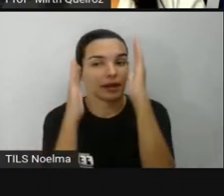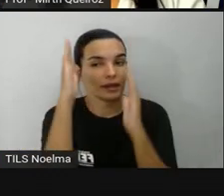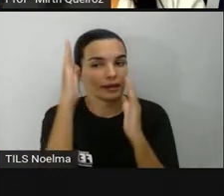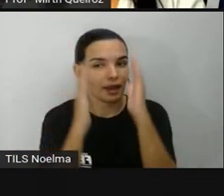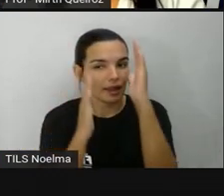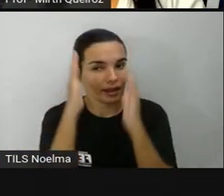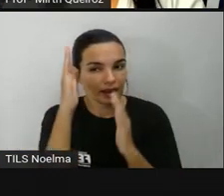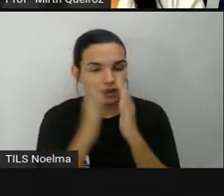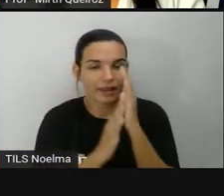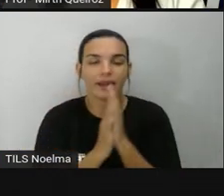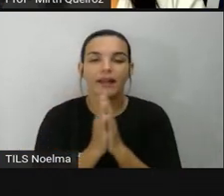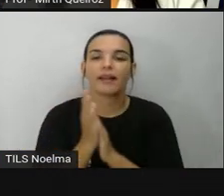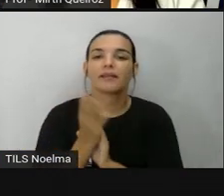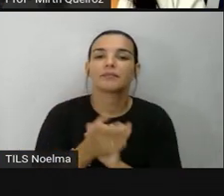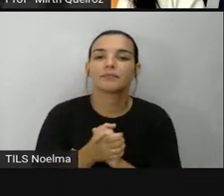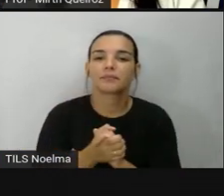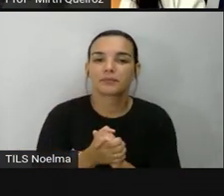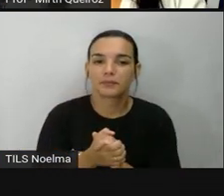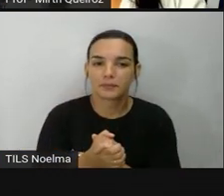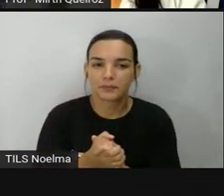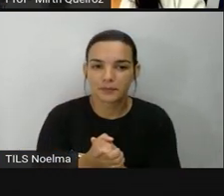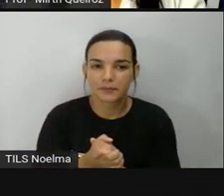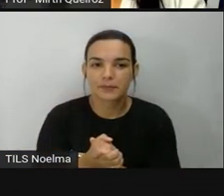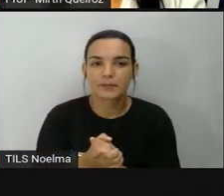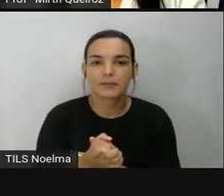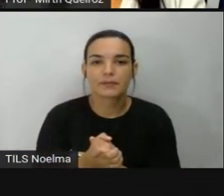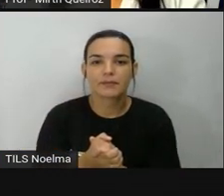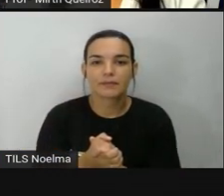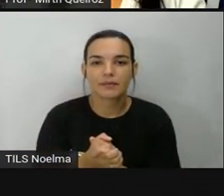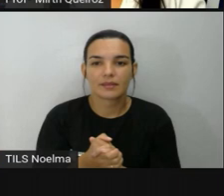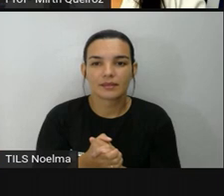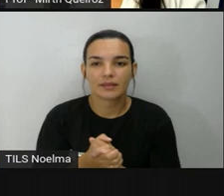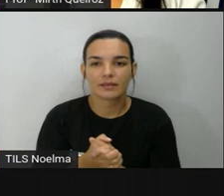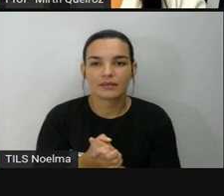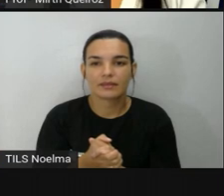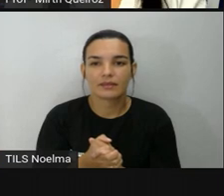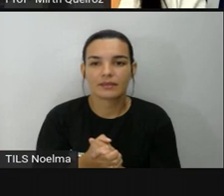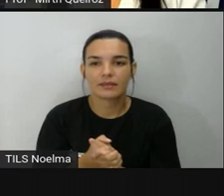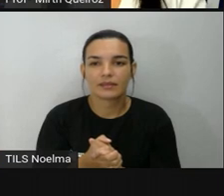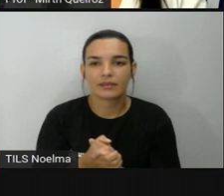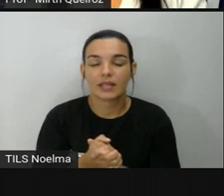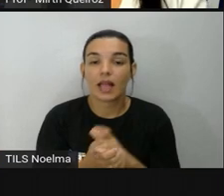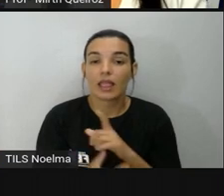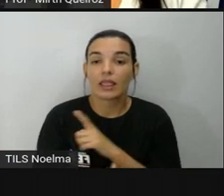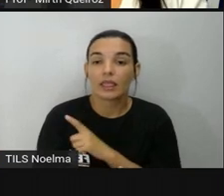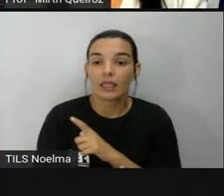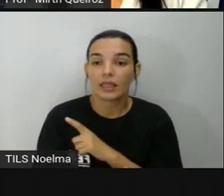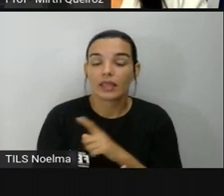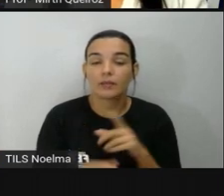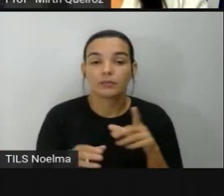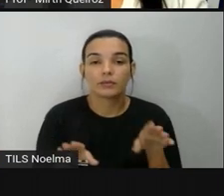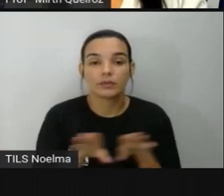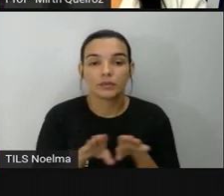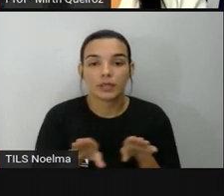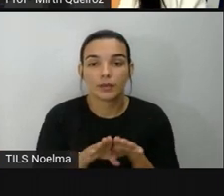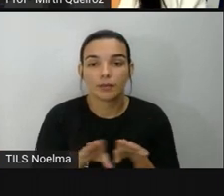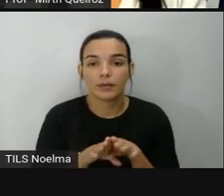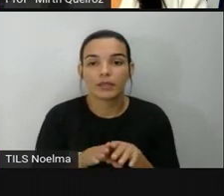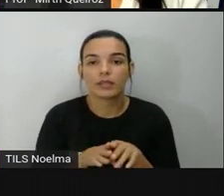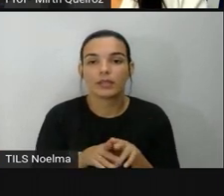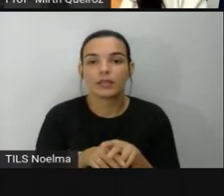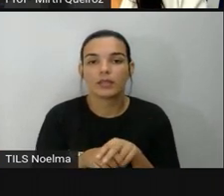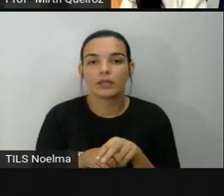de Ana e Clara. Já é uma informação para a gente poder se localizar. Nós utilizamos aí